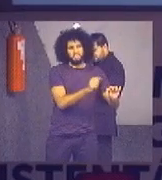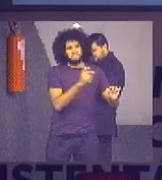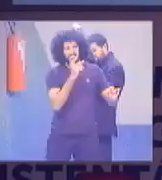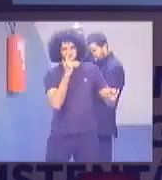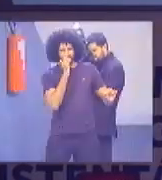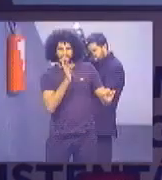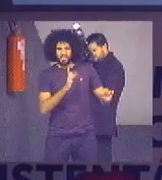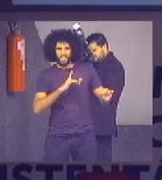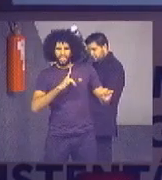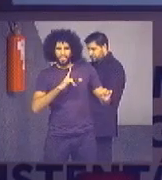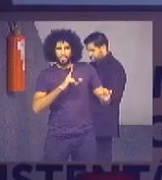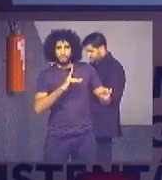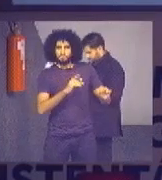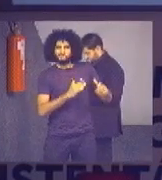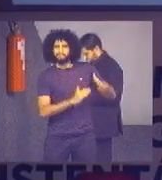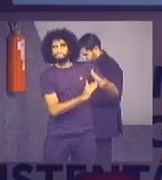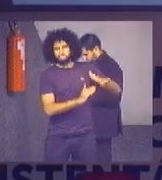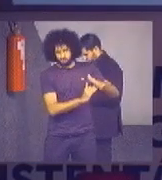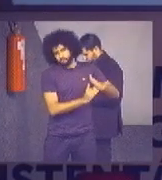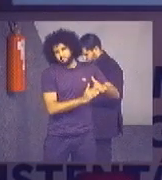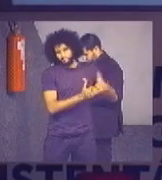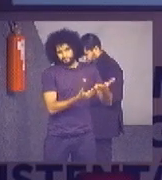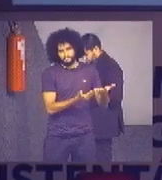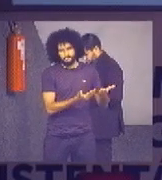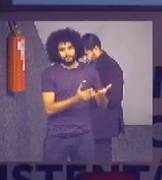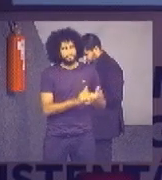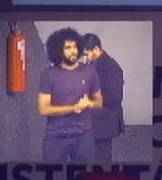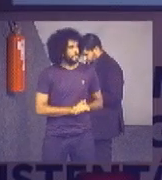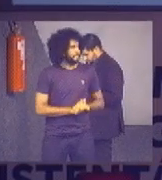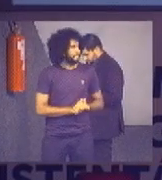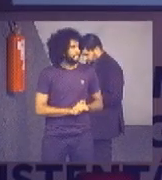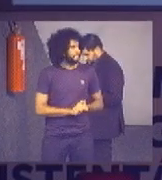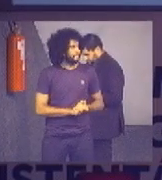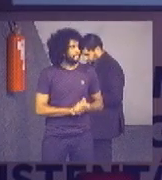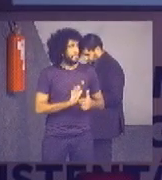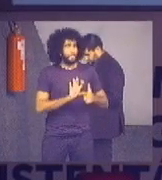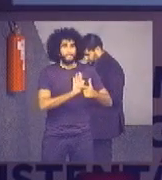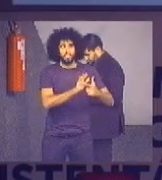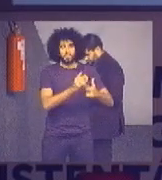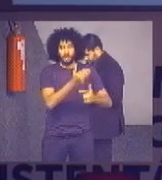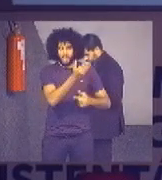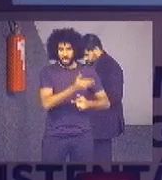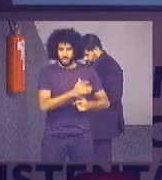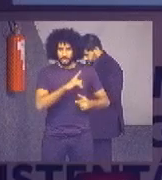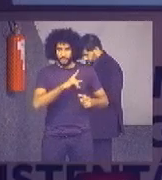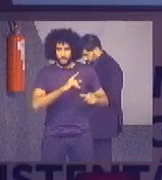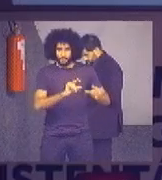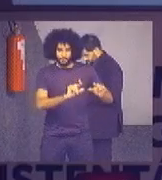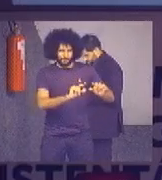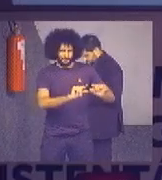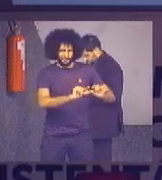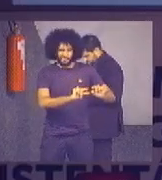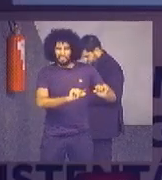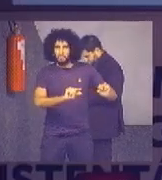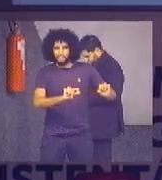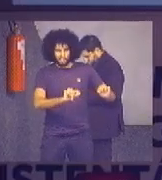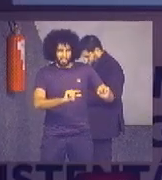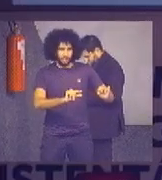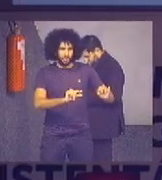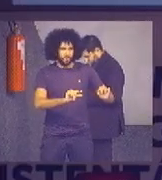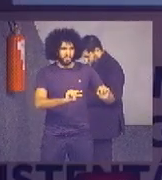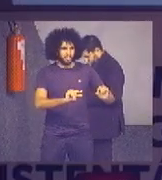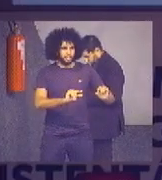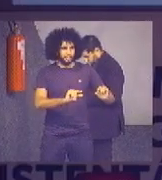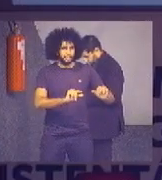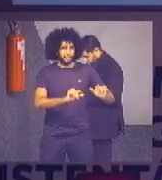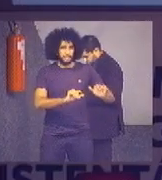capacidade de economia e fez com que essa queda fosse um pouquinho menor. Talvez não. A gente ainda